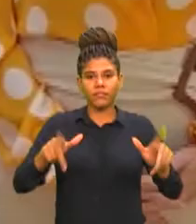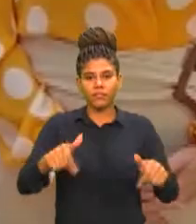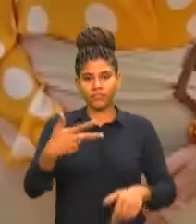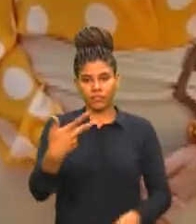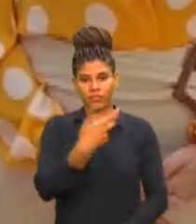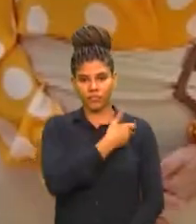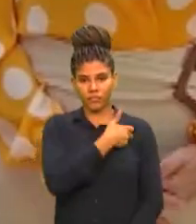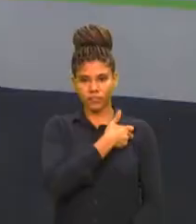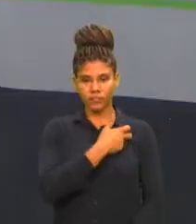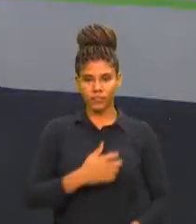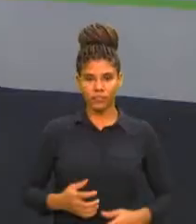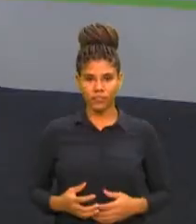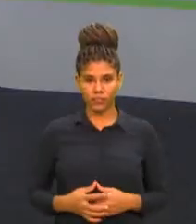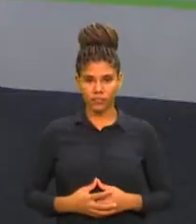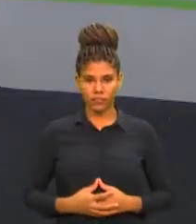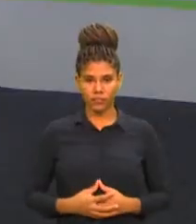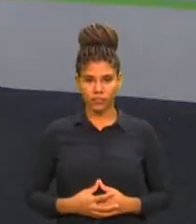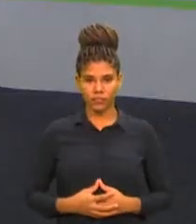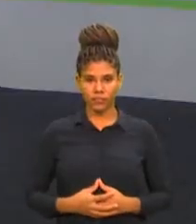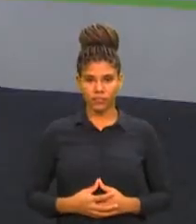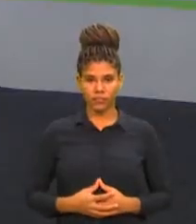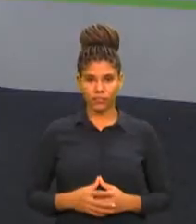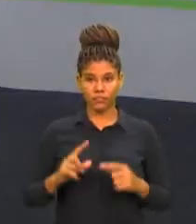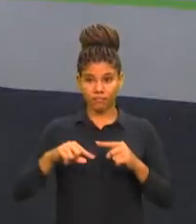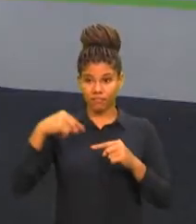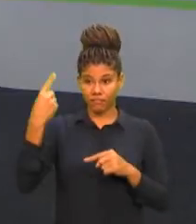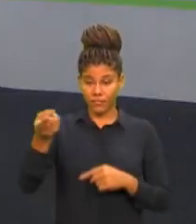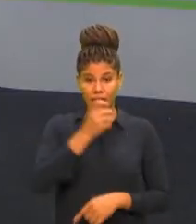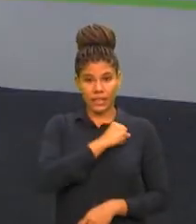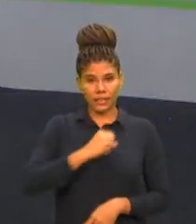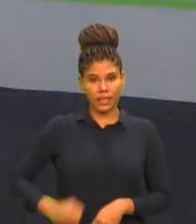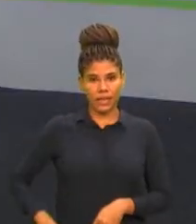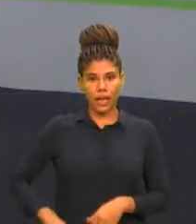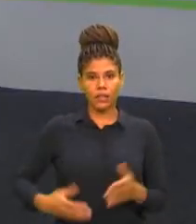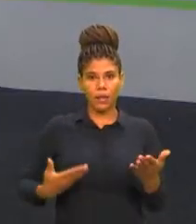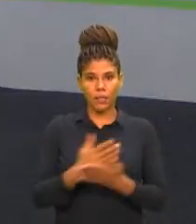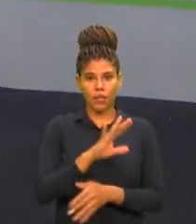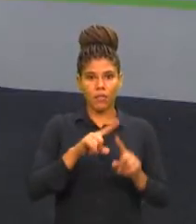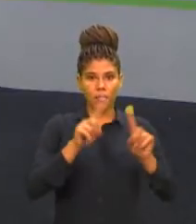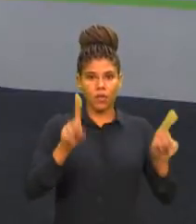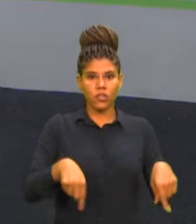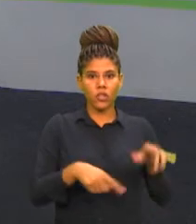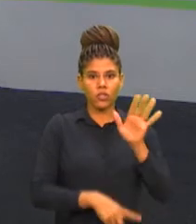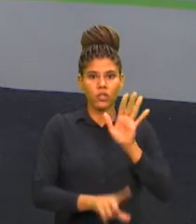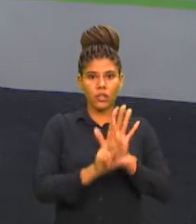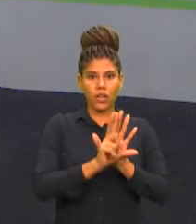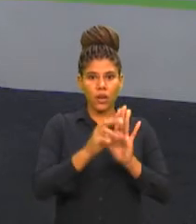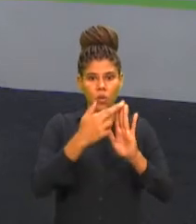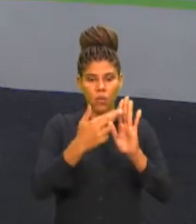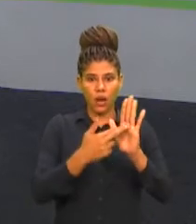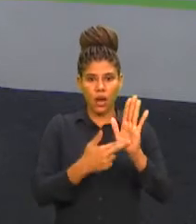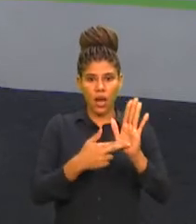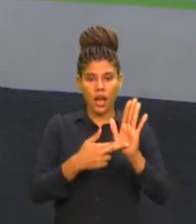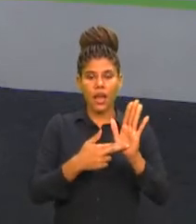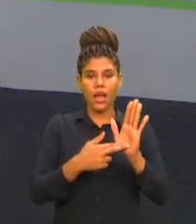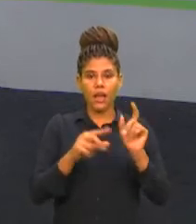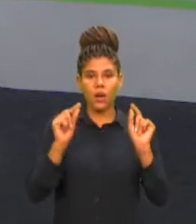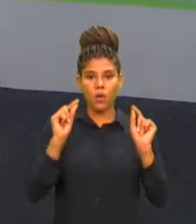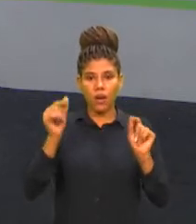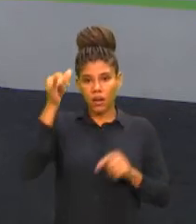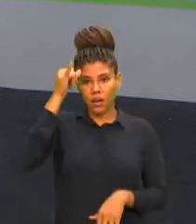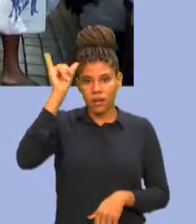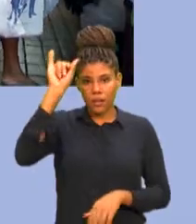vacina. Daqui a pouco, o Senado aprova projeto de lei com regras de prevenção ao superendividamento dos